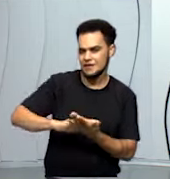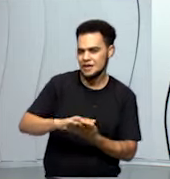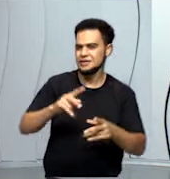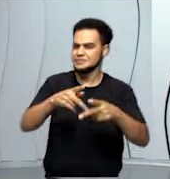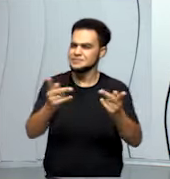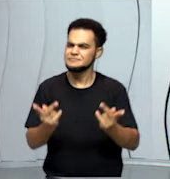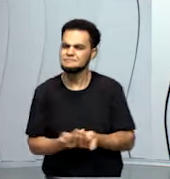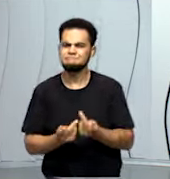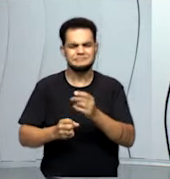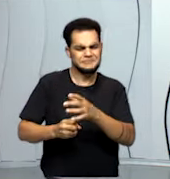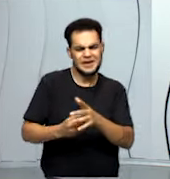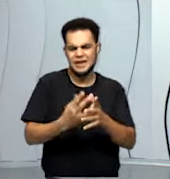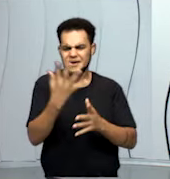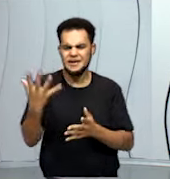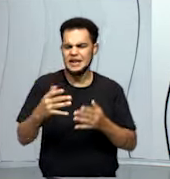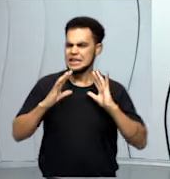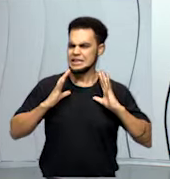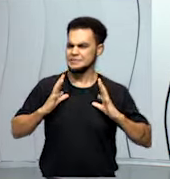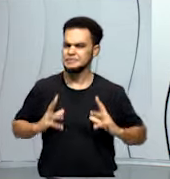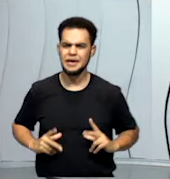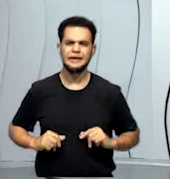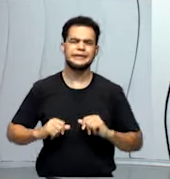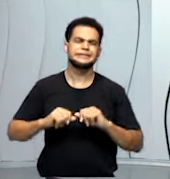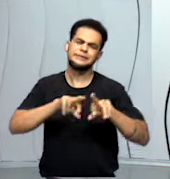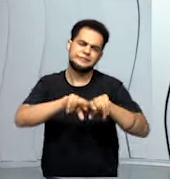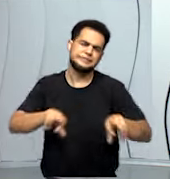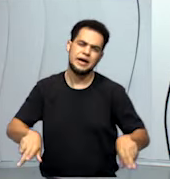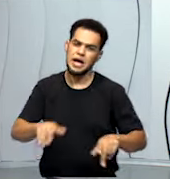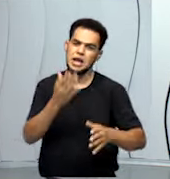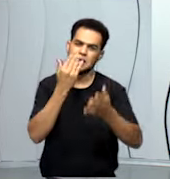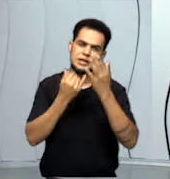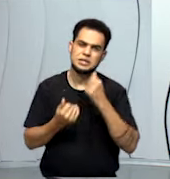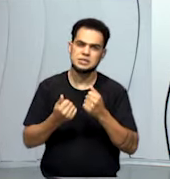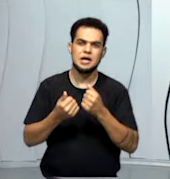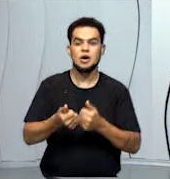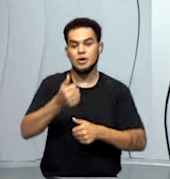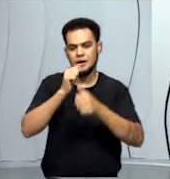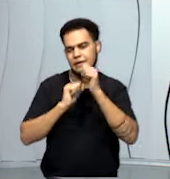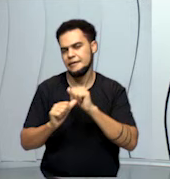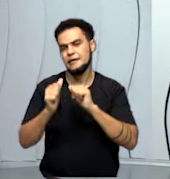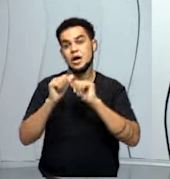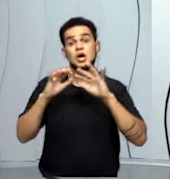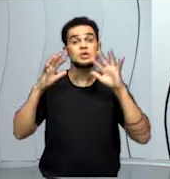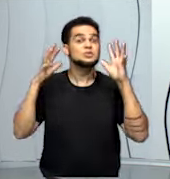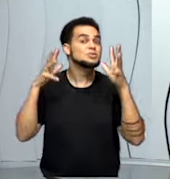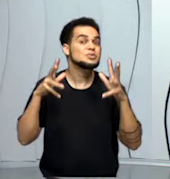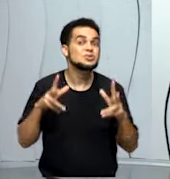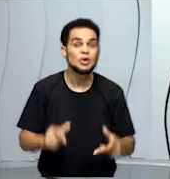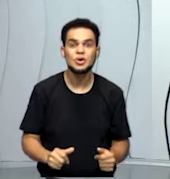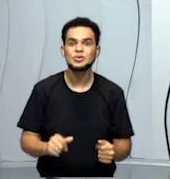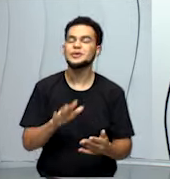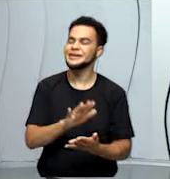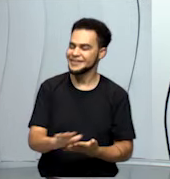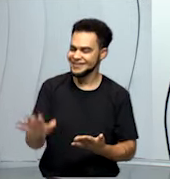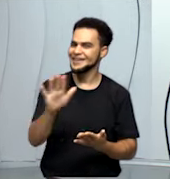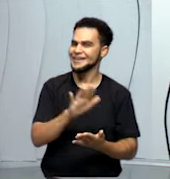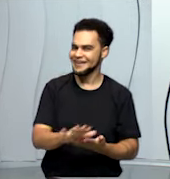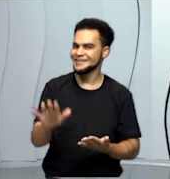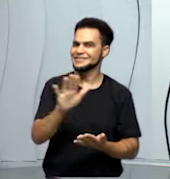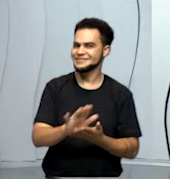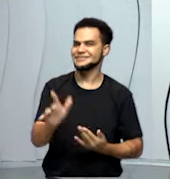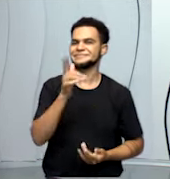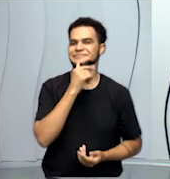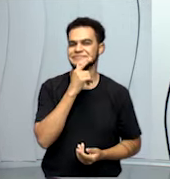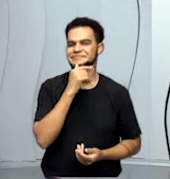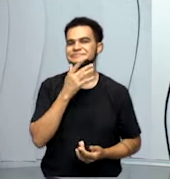vários processos de limpeza e higiene, alimentação e hidratação. Isso tudo gasta água no nosso dia